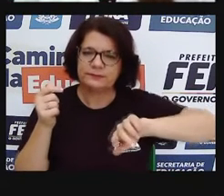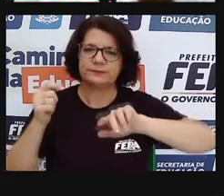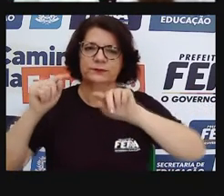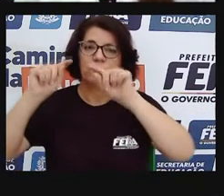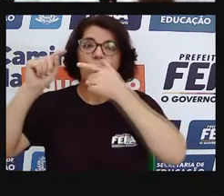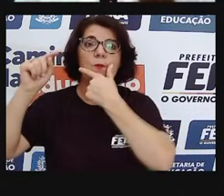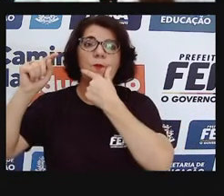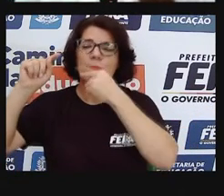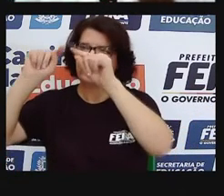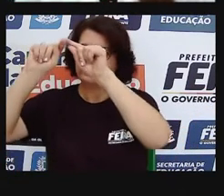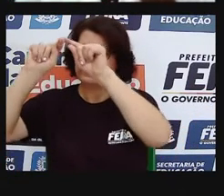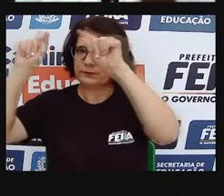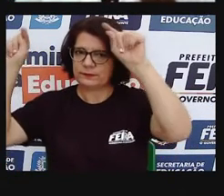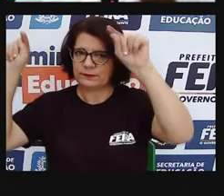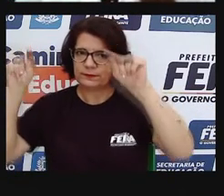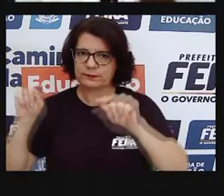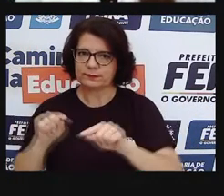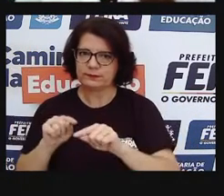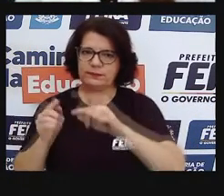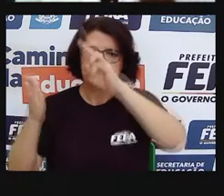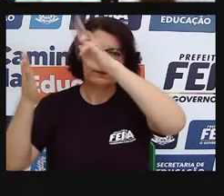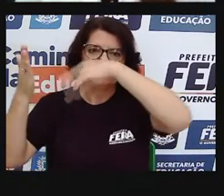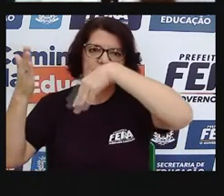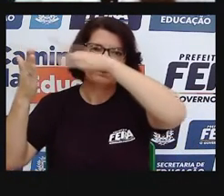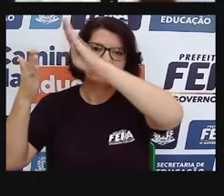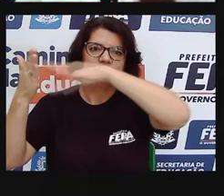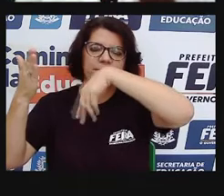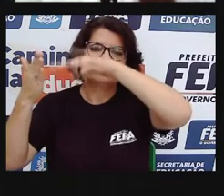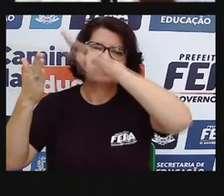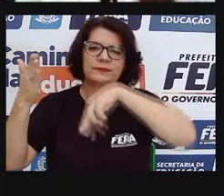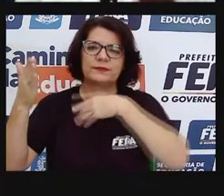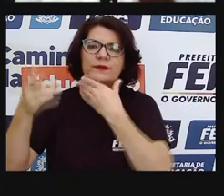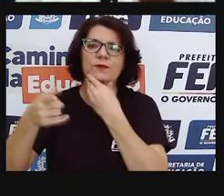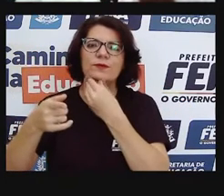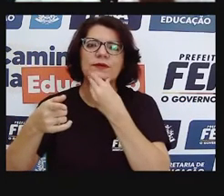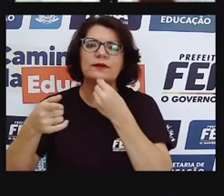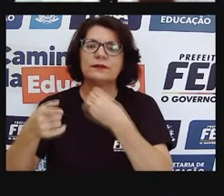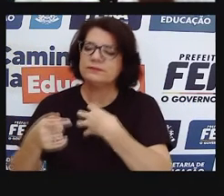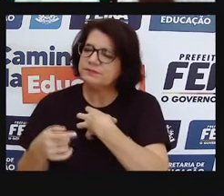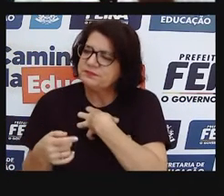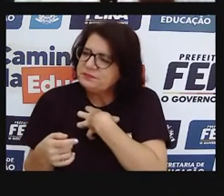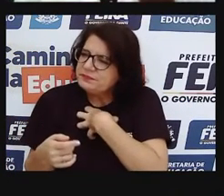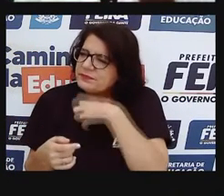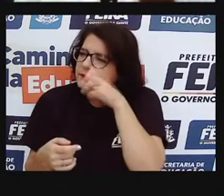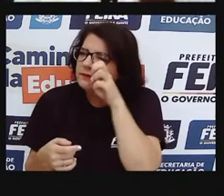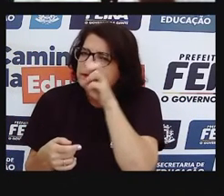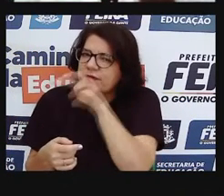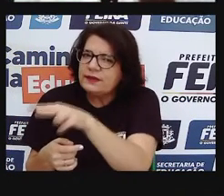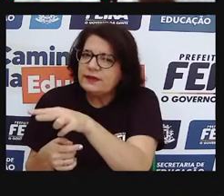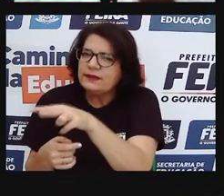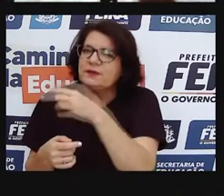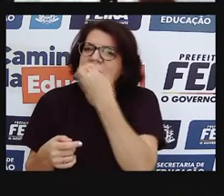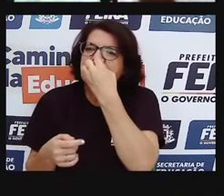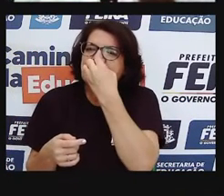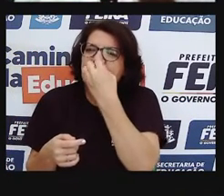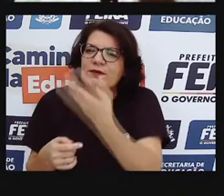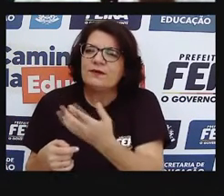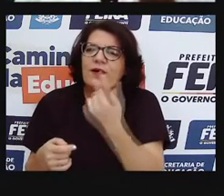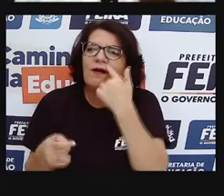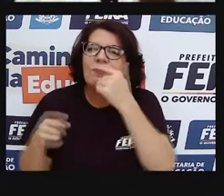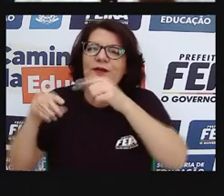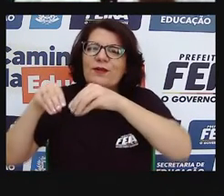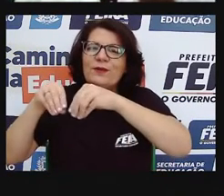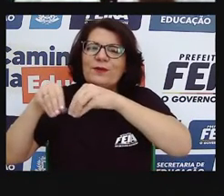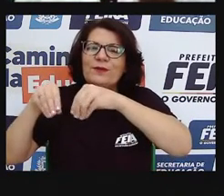as sensações que essa imagem traz pra você. Olha o local, parece